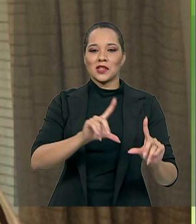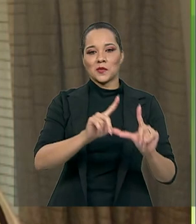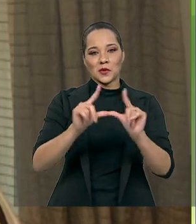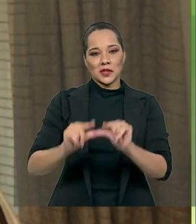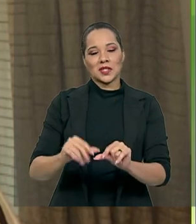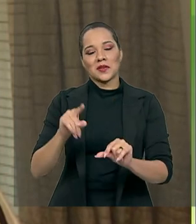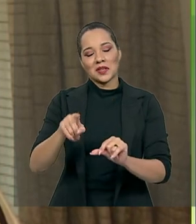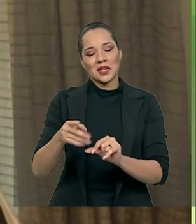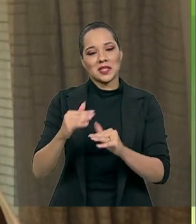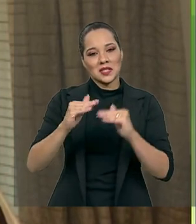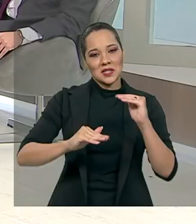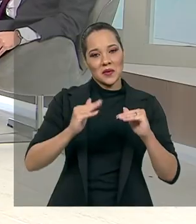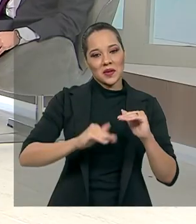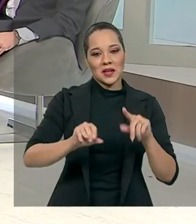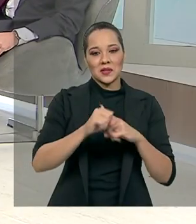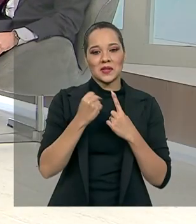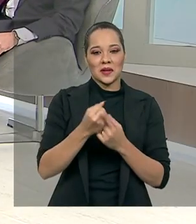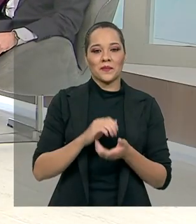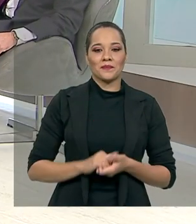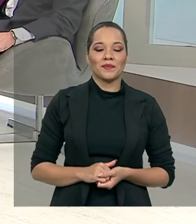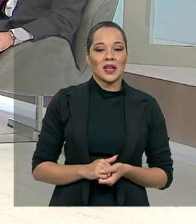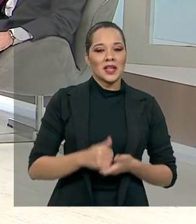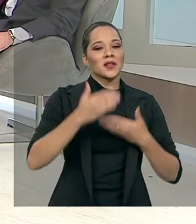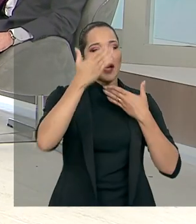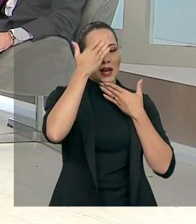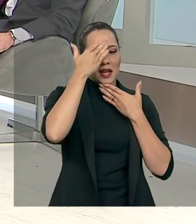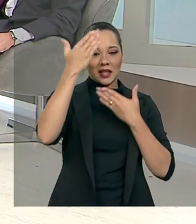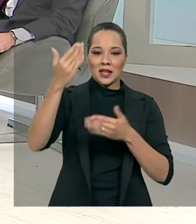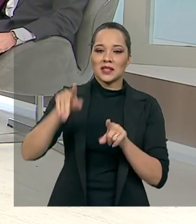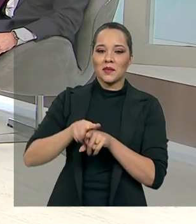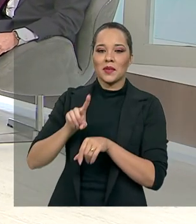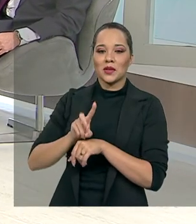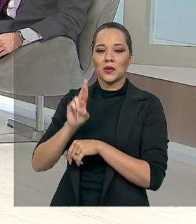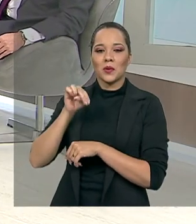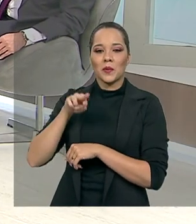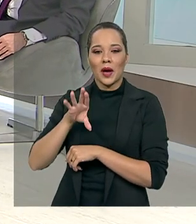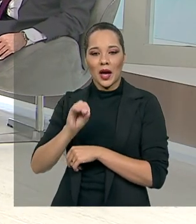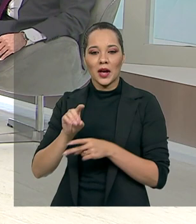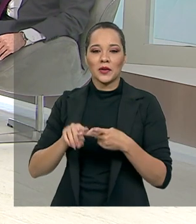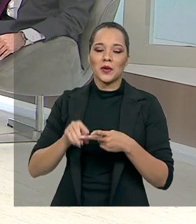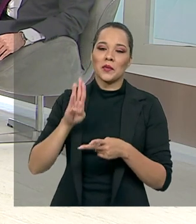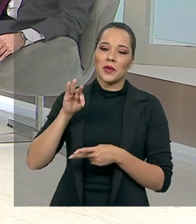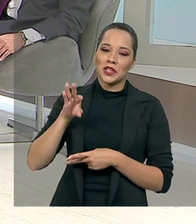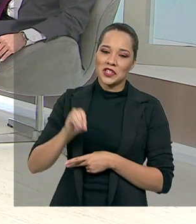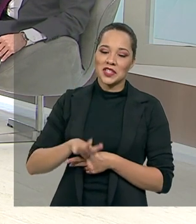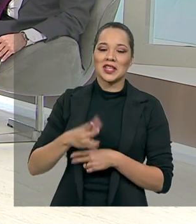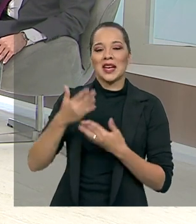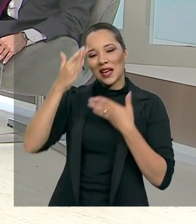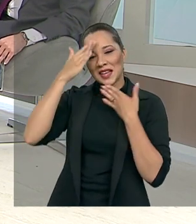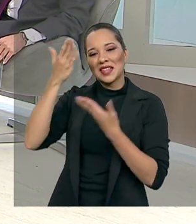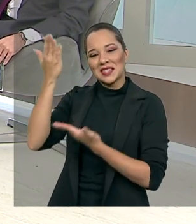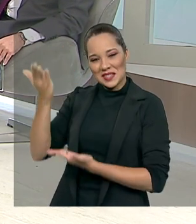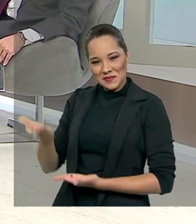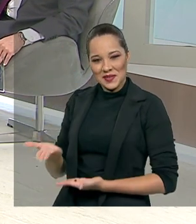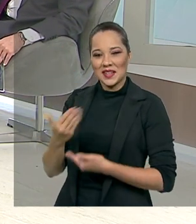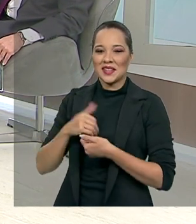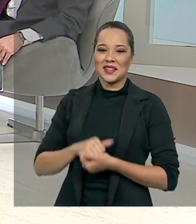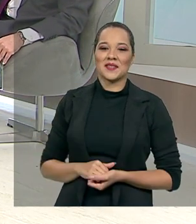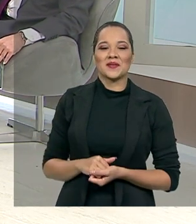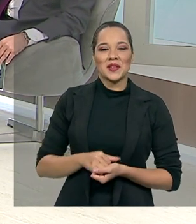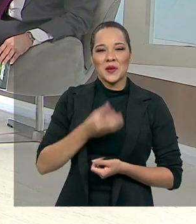dessas desigualdades sociais. Agradeço ao doutor Mário, agradeço à doutora Betina, agradeço a sua presença. Obrigada também, boa noite